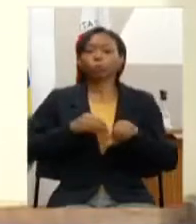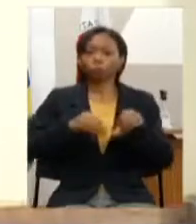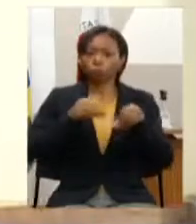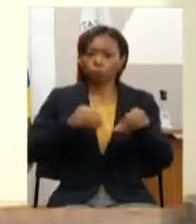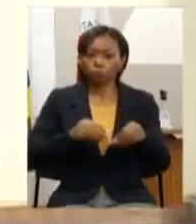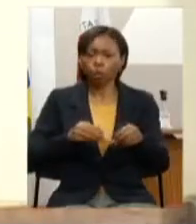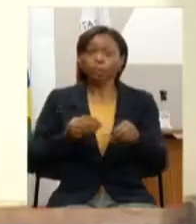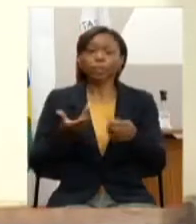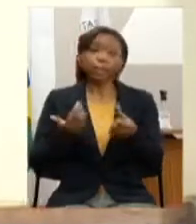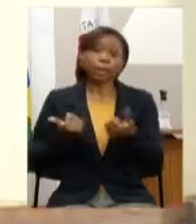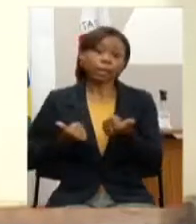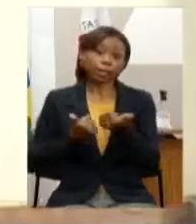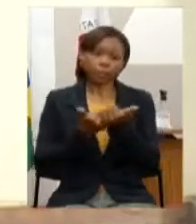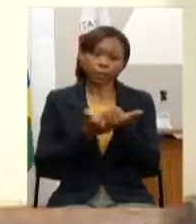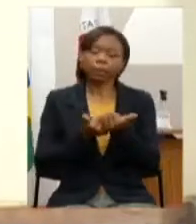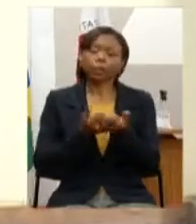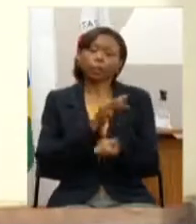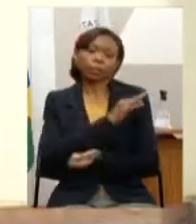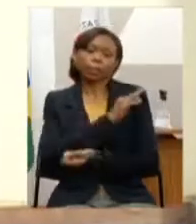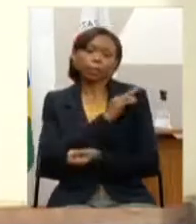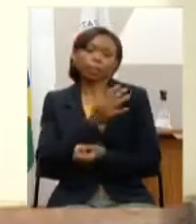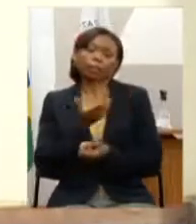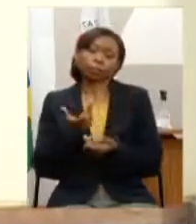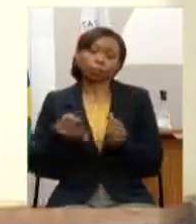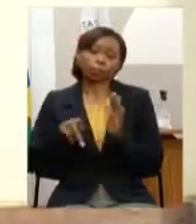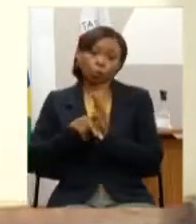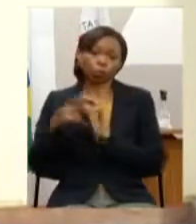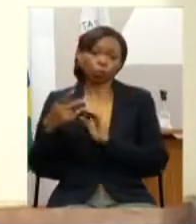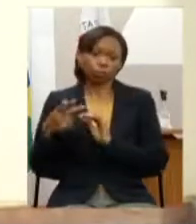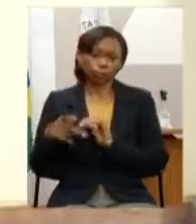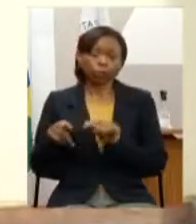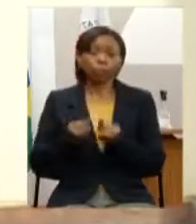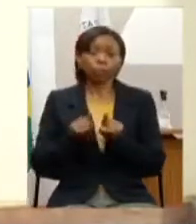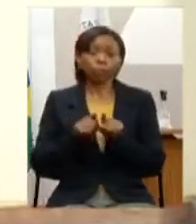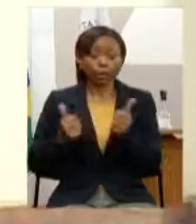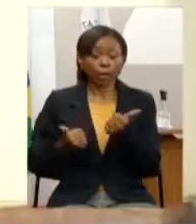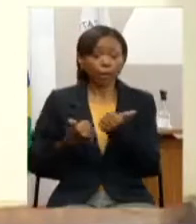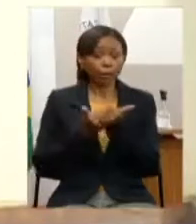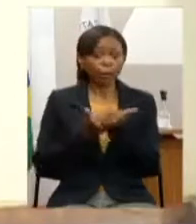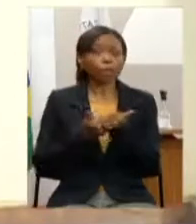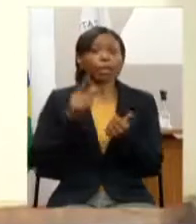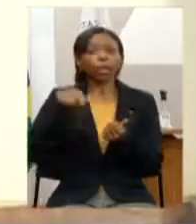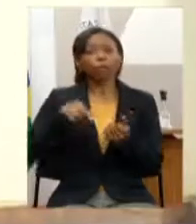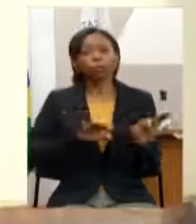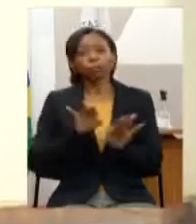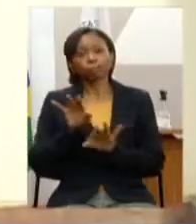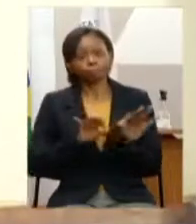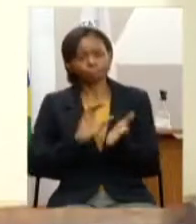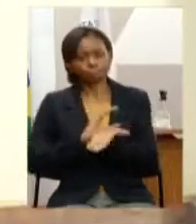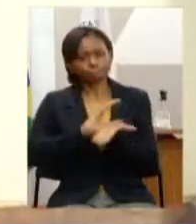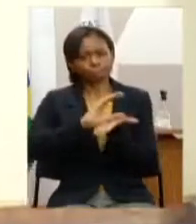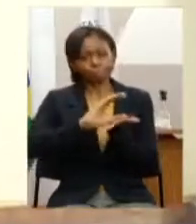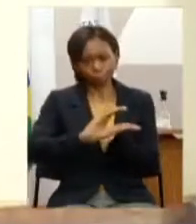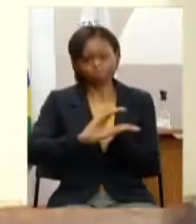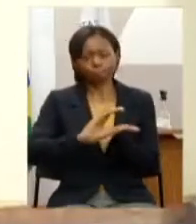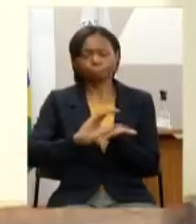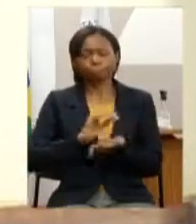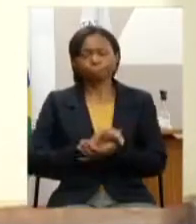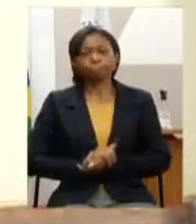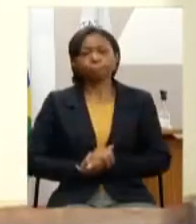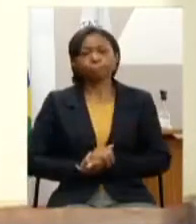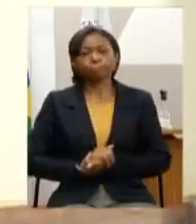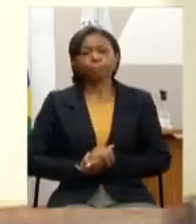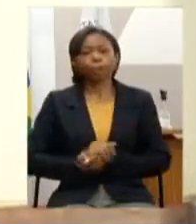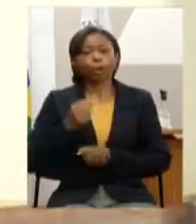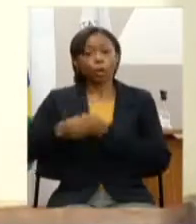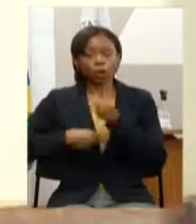técnica durante a aplicação dos recursos dessa fonte e a questão da assistência técnica para os projetos de crédito fundiário no âmbito do